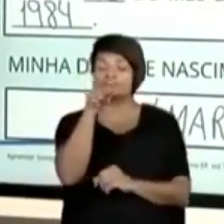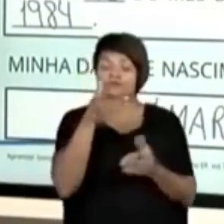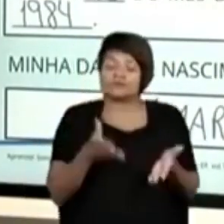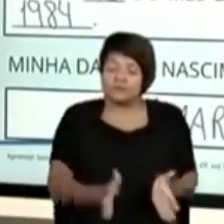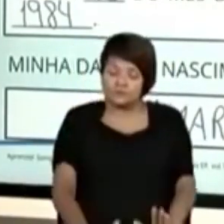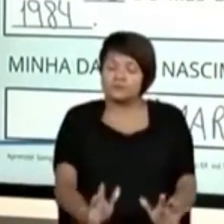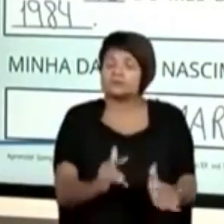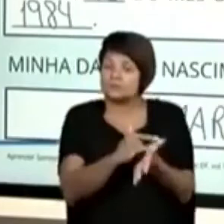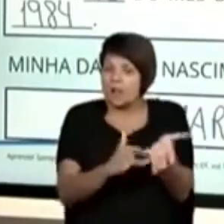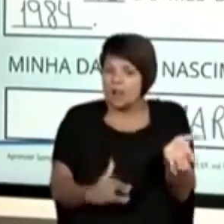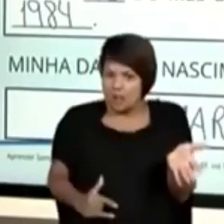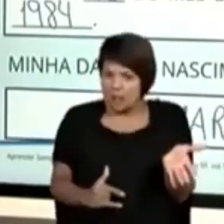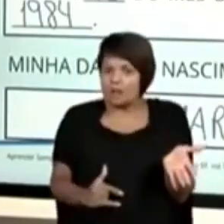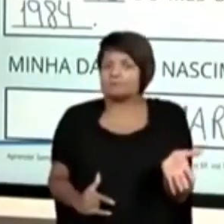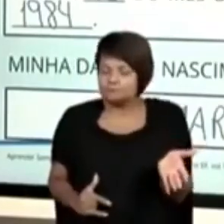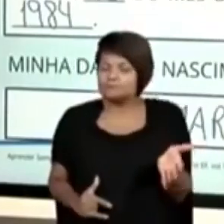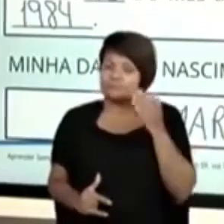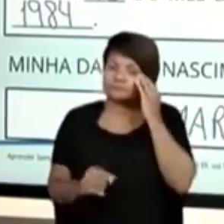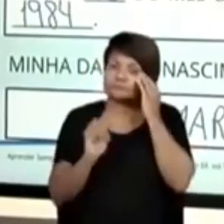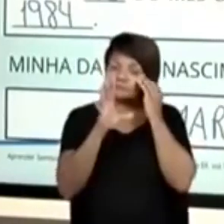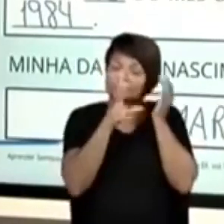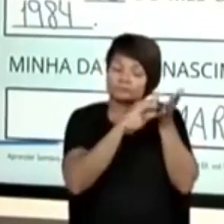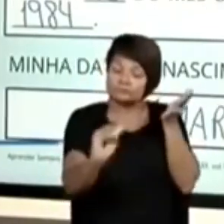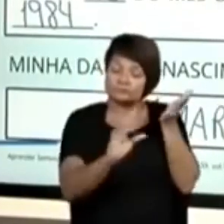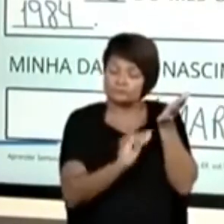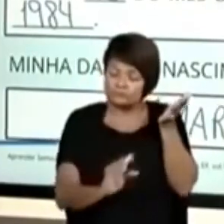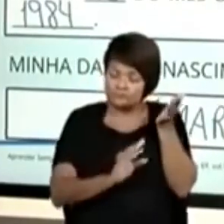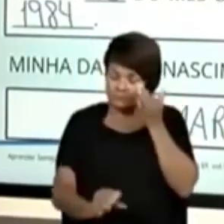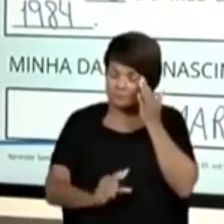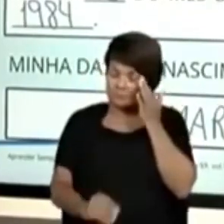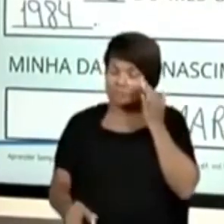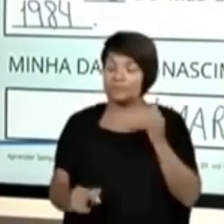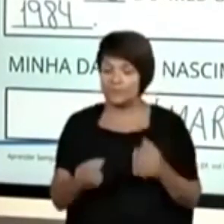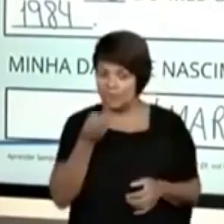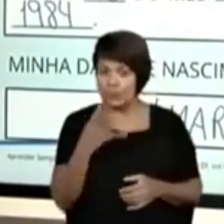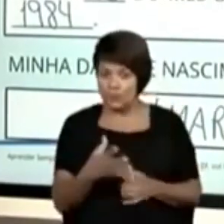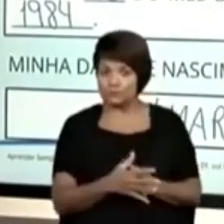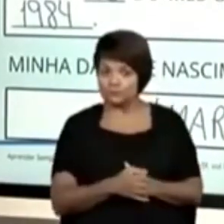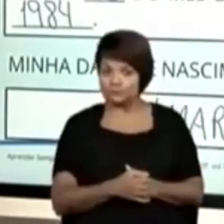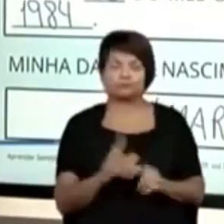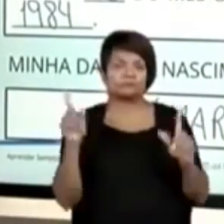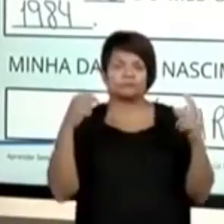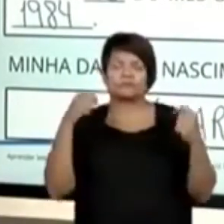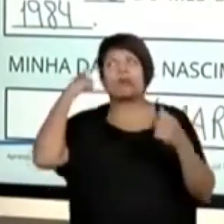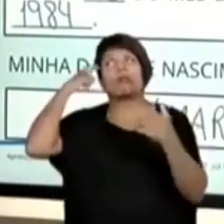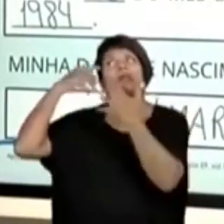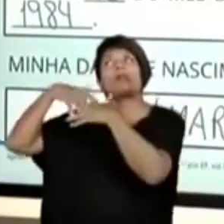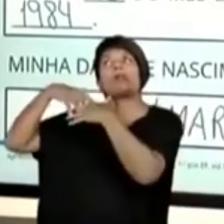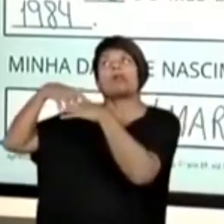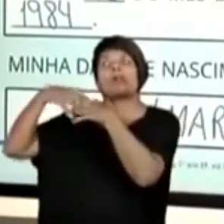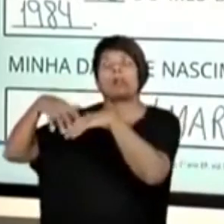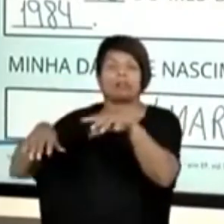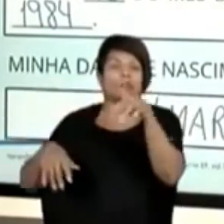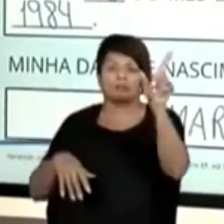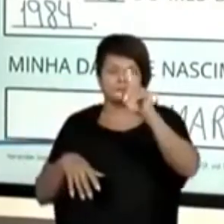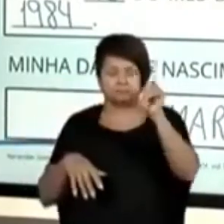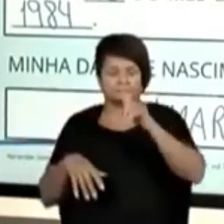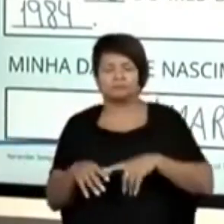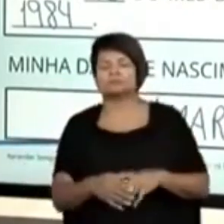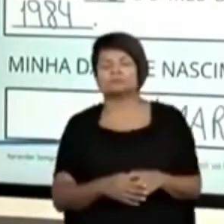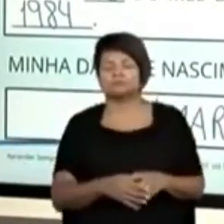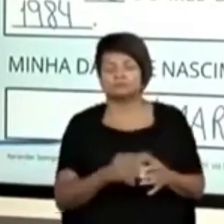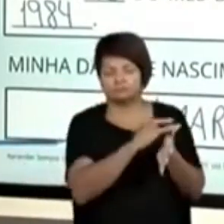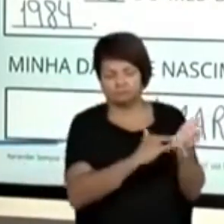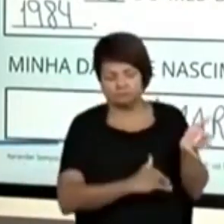nascimento. Tá? É só copiar as informações que estão colocadas lá. Não precisa ficar procurando,